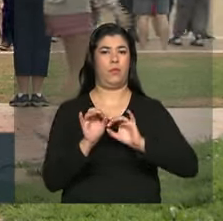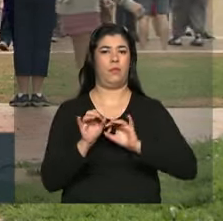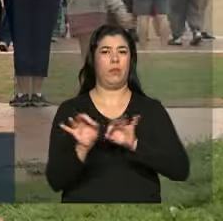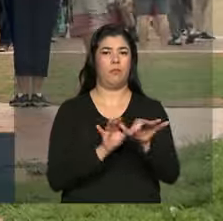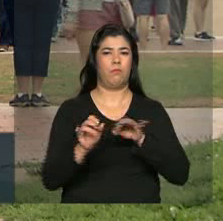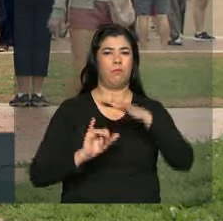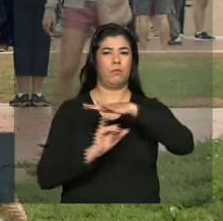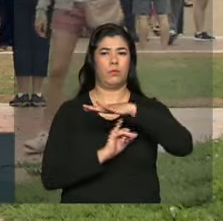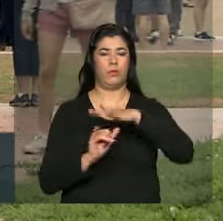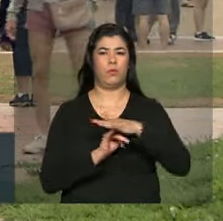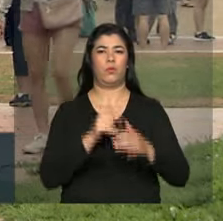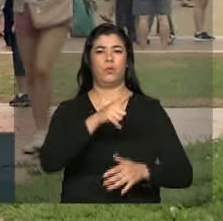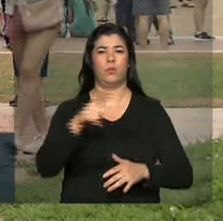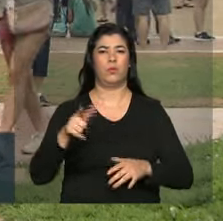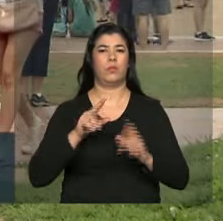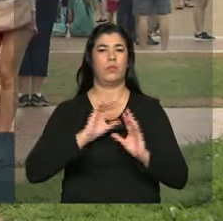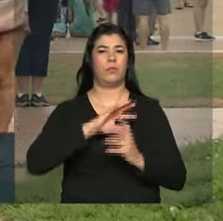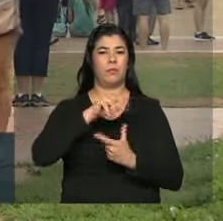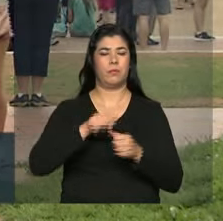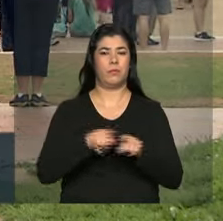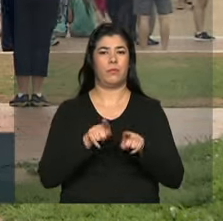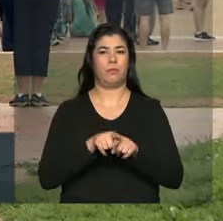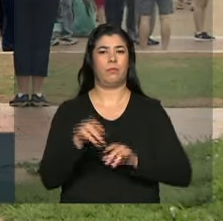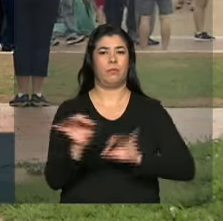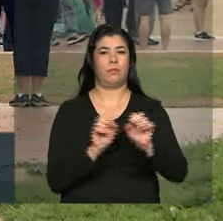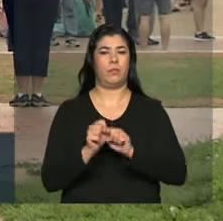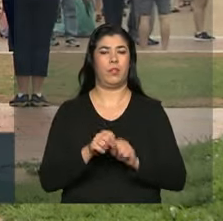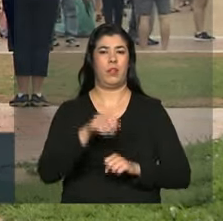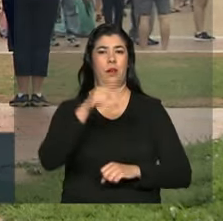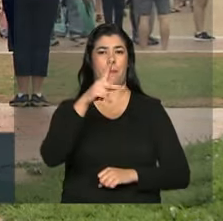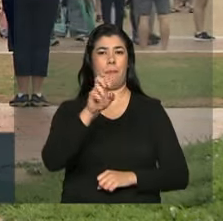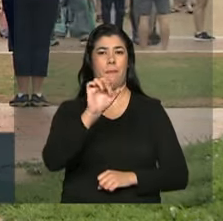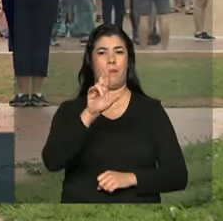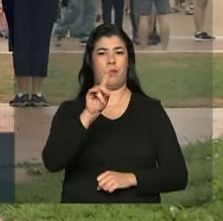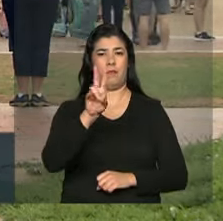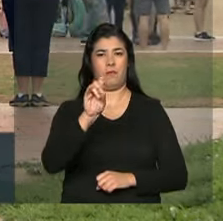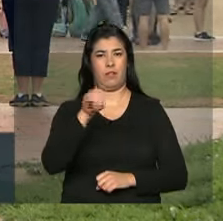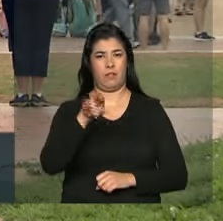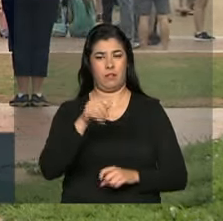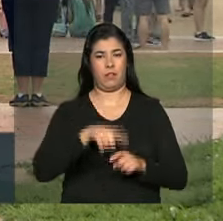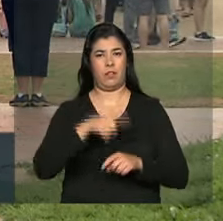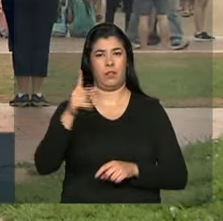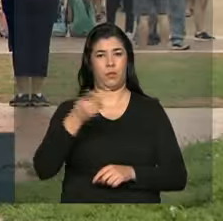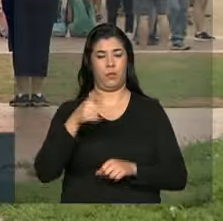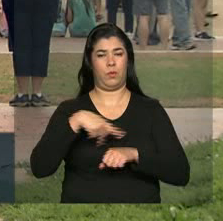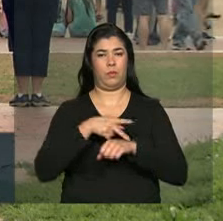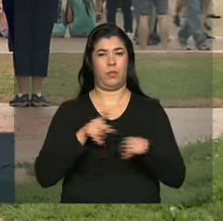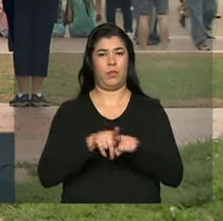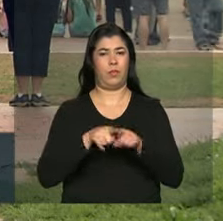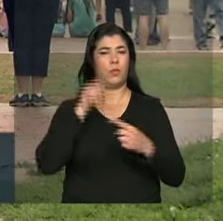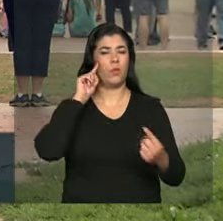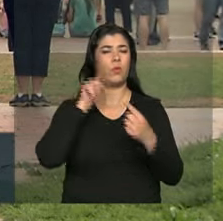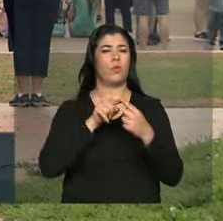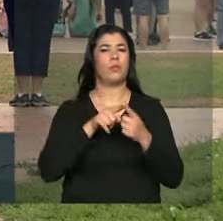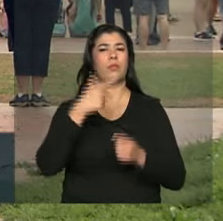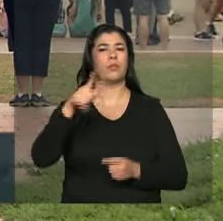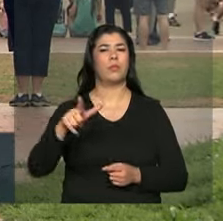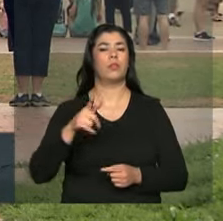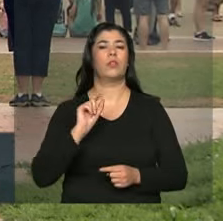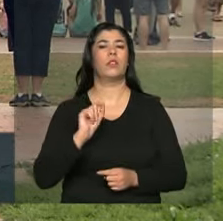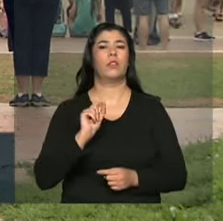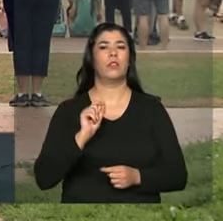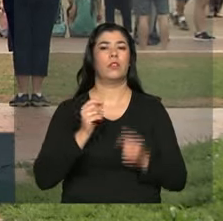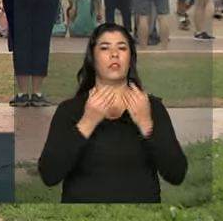internacionais e harmonizar a previdência social entre as duas nações. Outra expectativa é em relação à